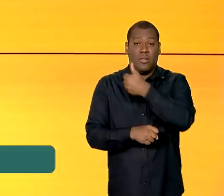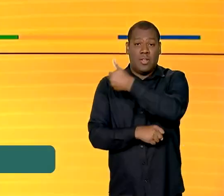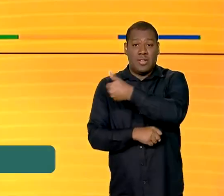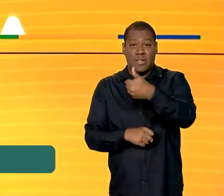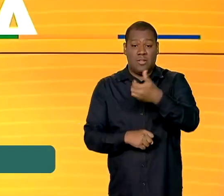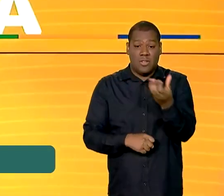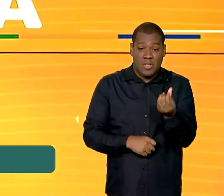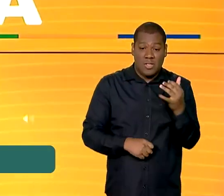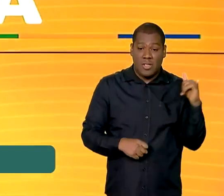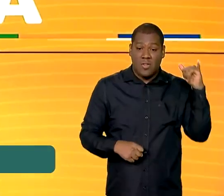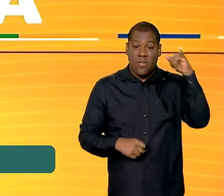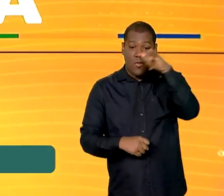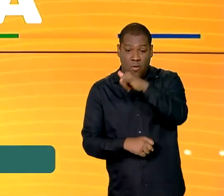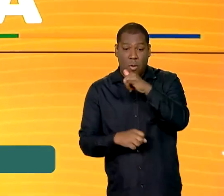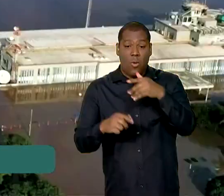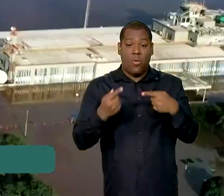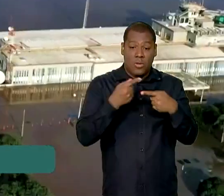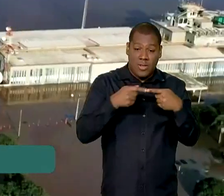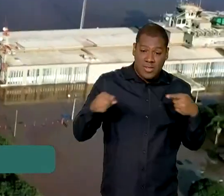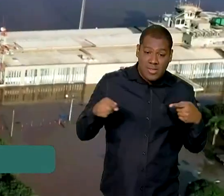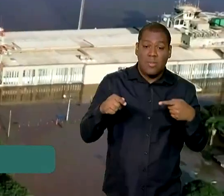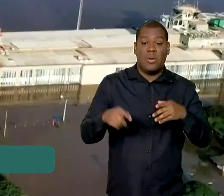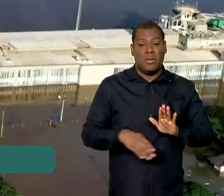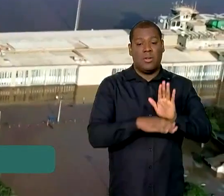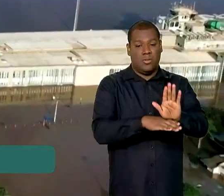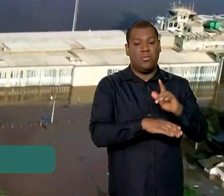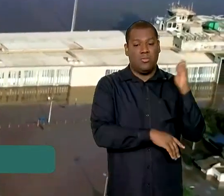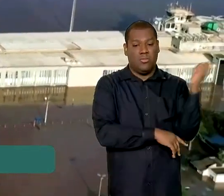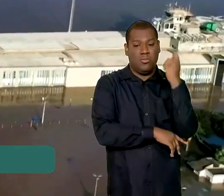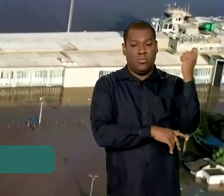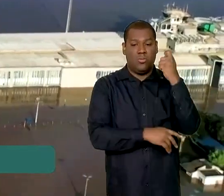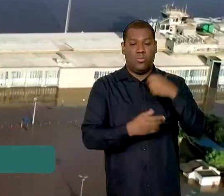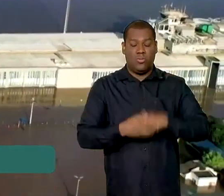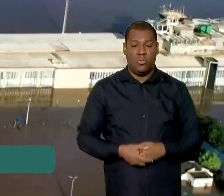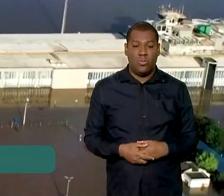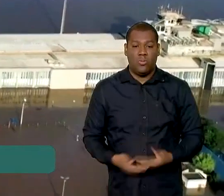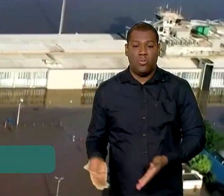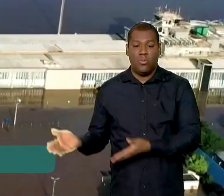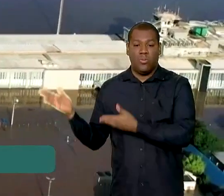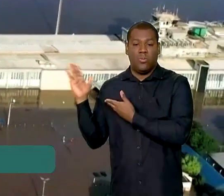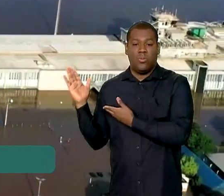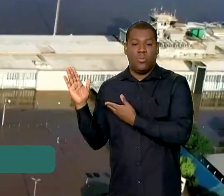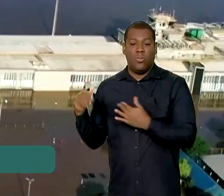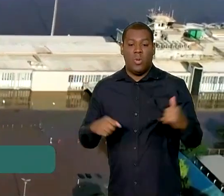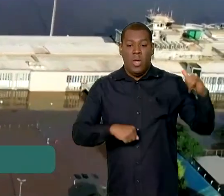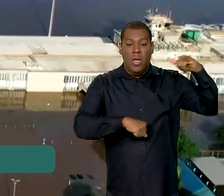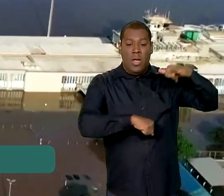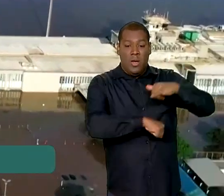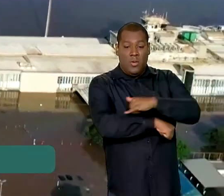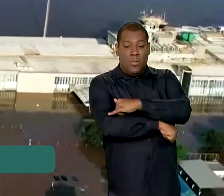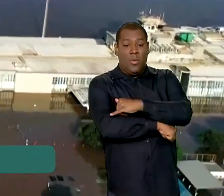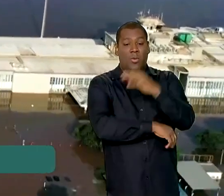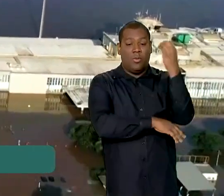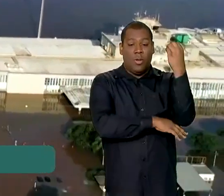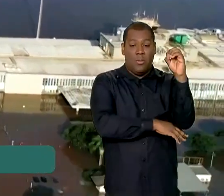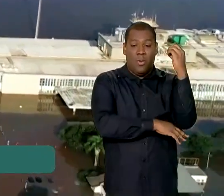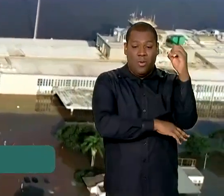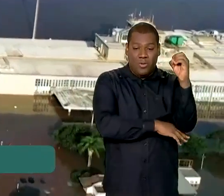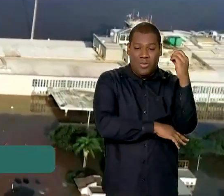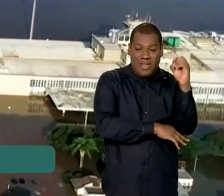semanais atendendo o Estado. As imagens que mostram o aeroporto Salgado Filho inundado